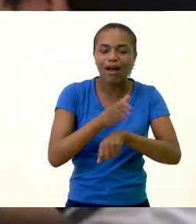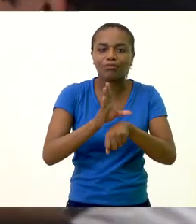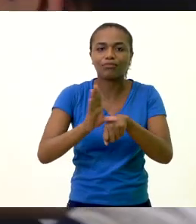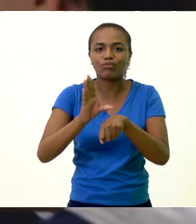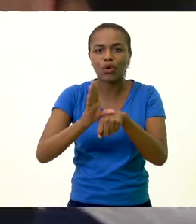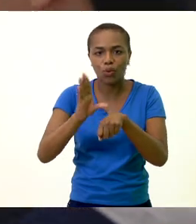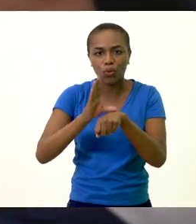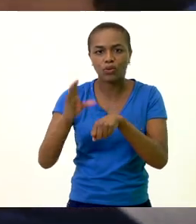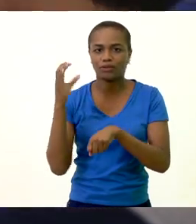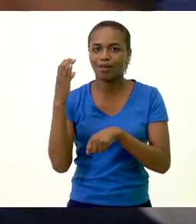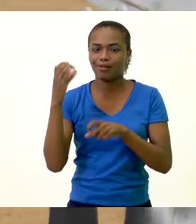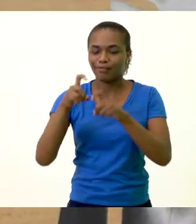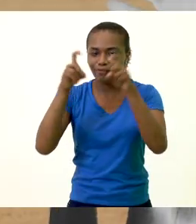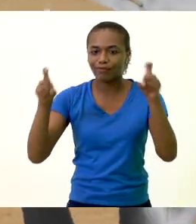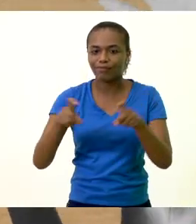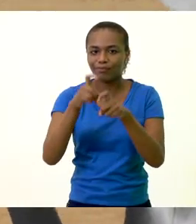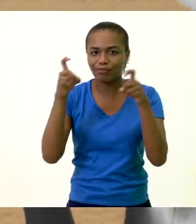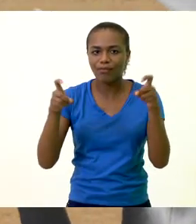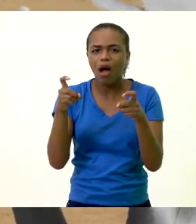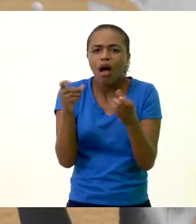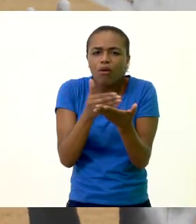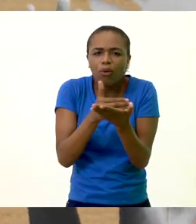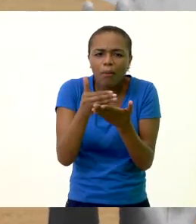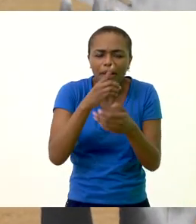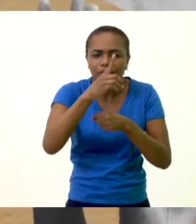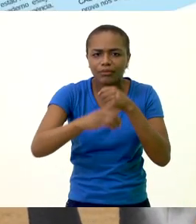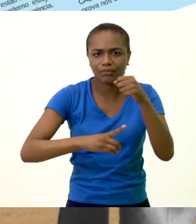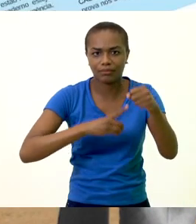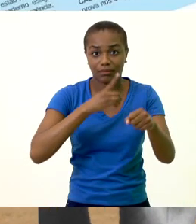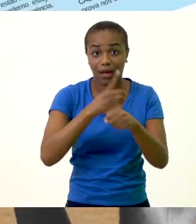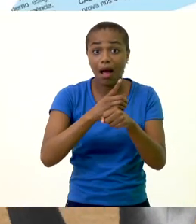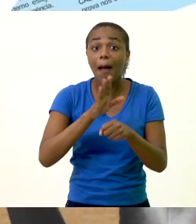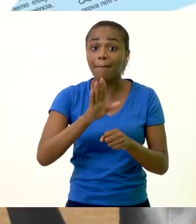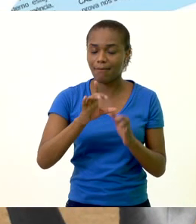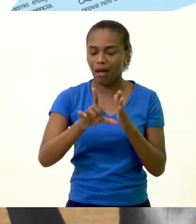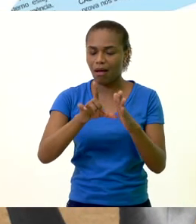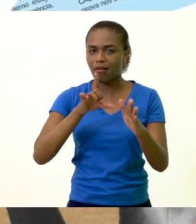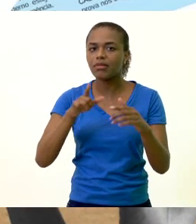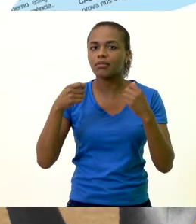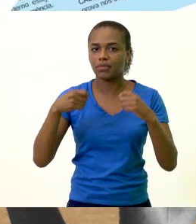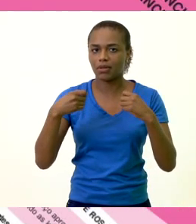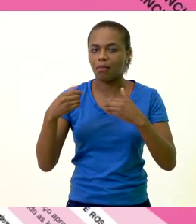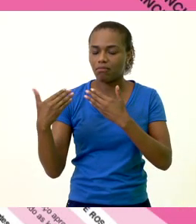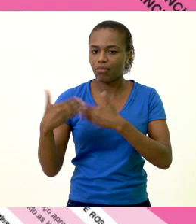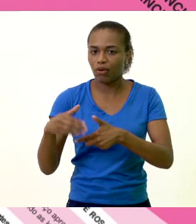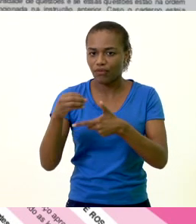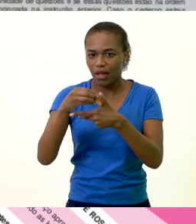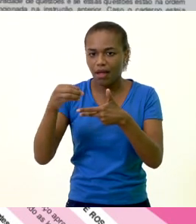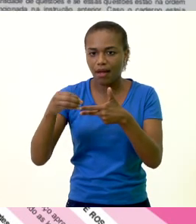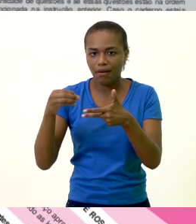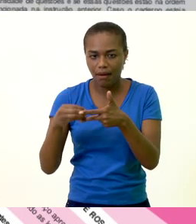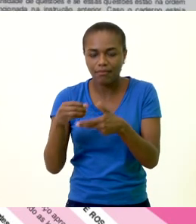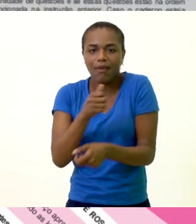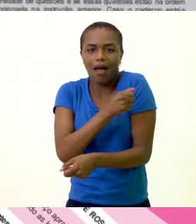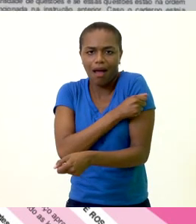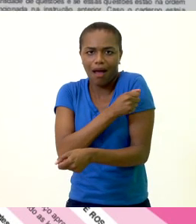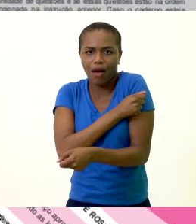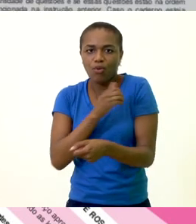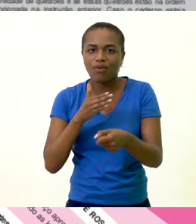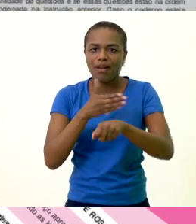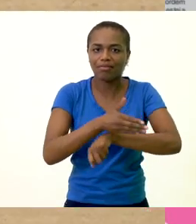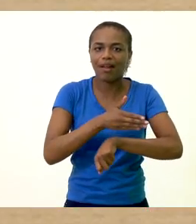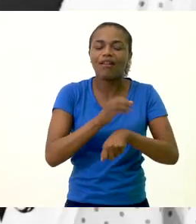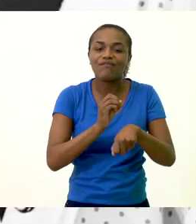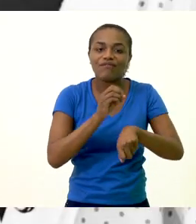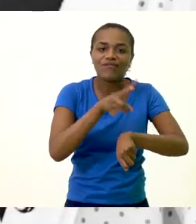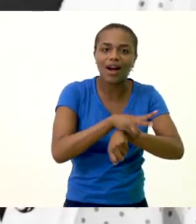de ciência da computação acontece no início do ano, depois de ter realizado o Enem, os candidatos concorrem